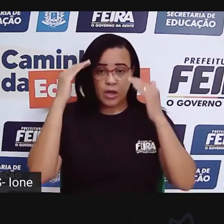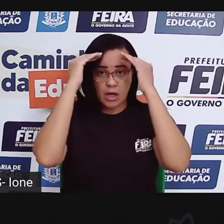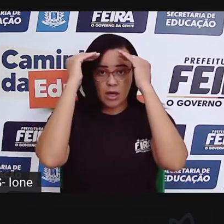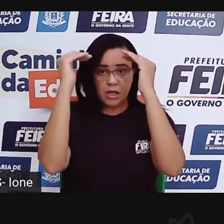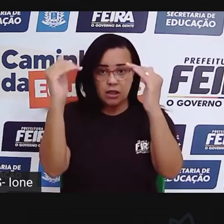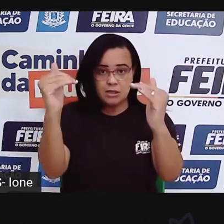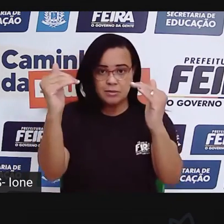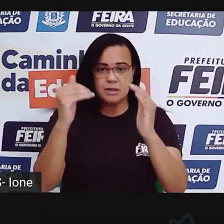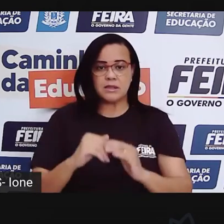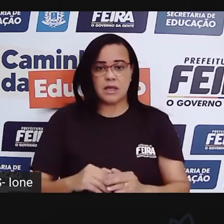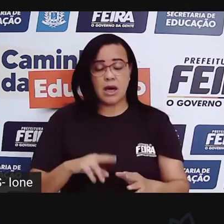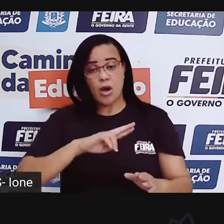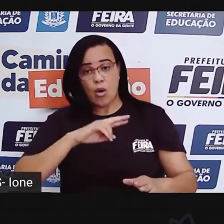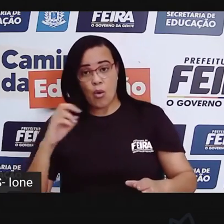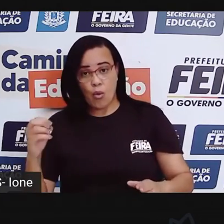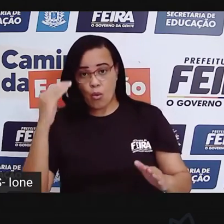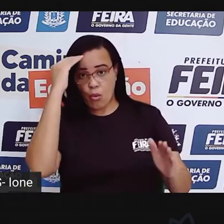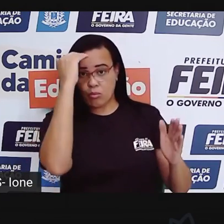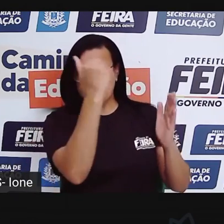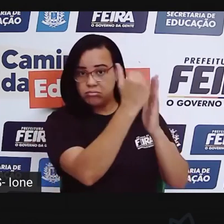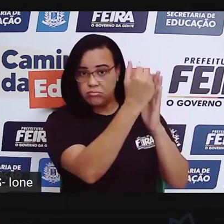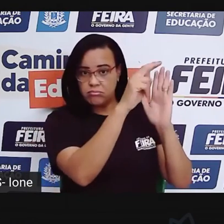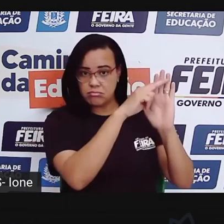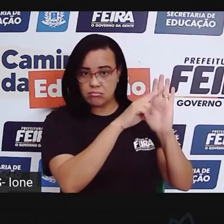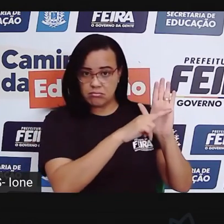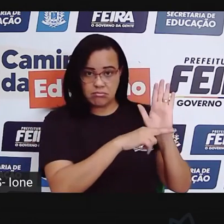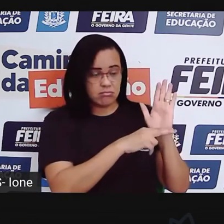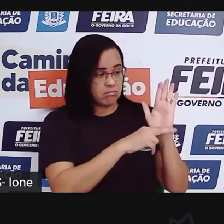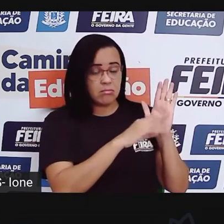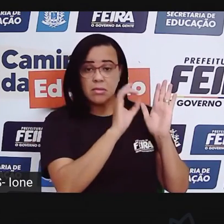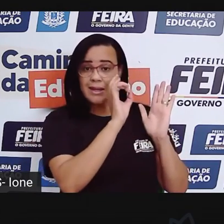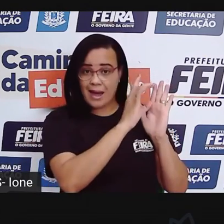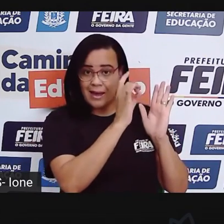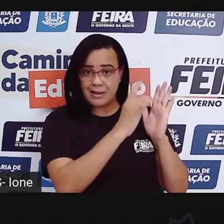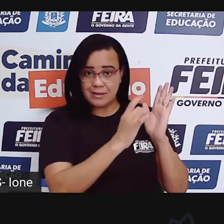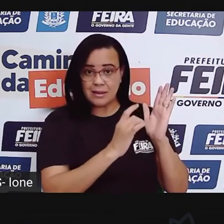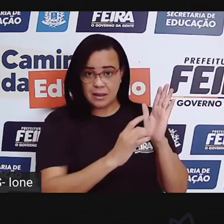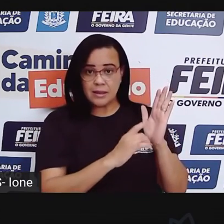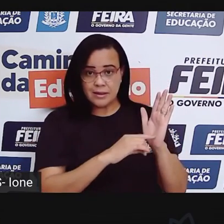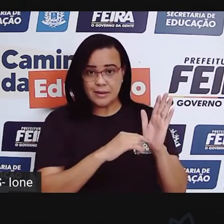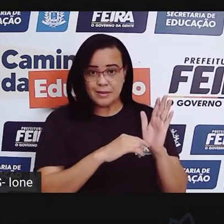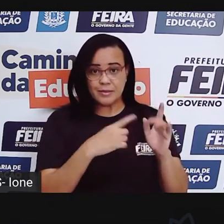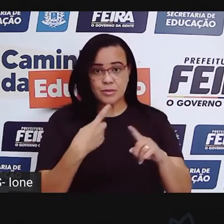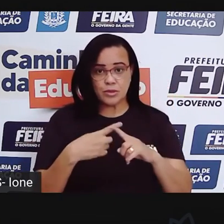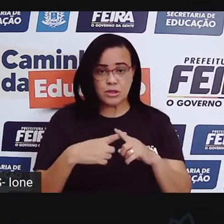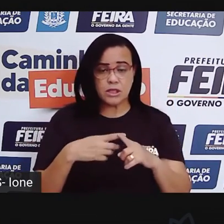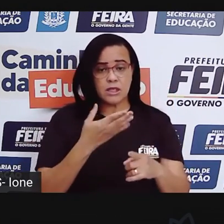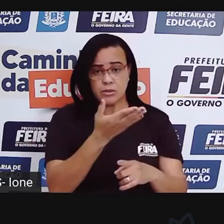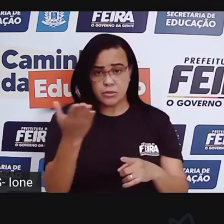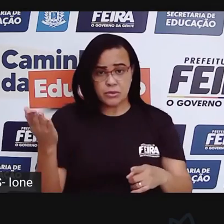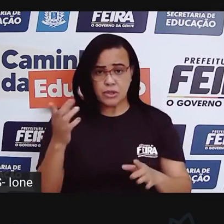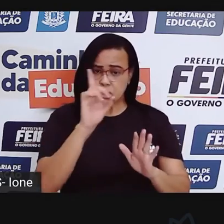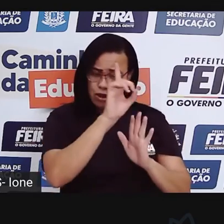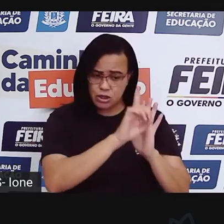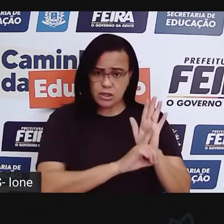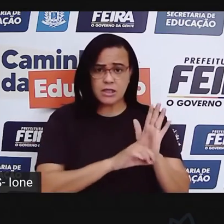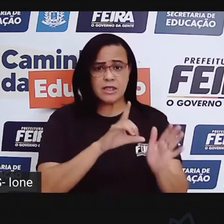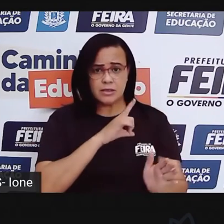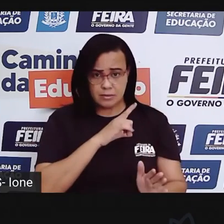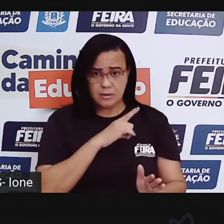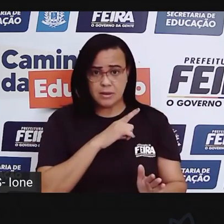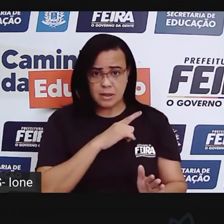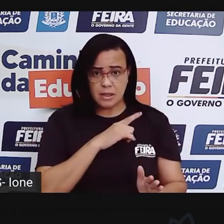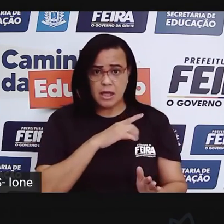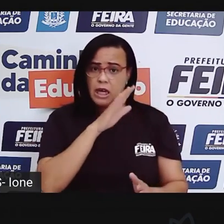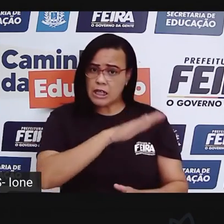convivência, porque, assim como você tem direito a tudo isso que a PRO falou, a outra criança, seu vizinho,